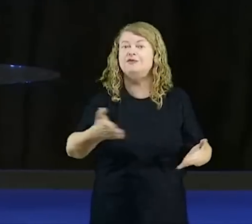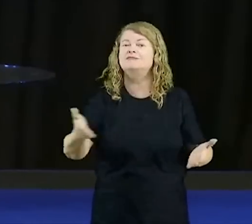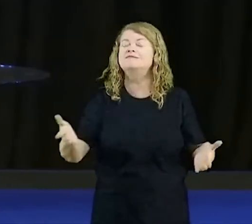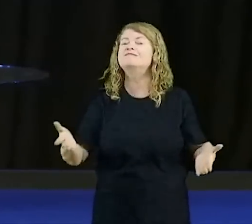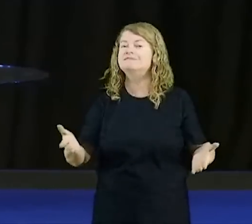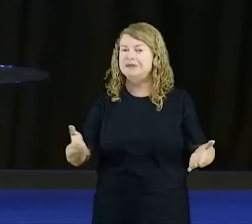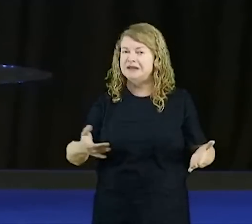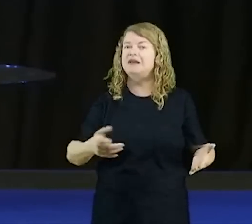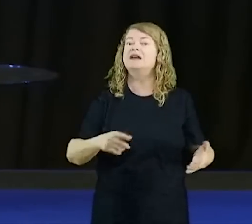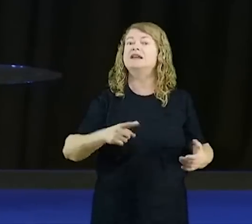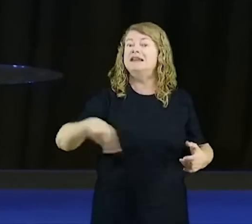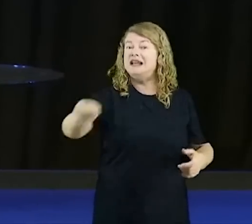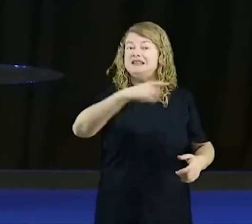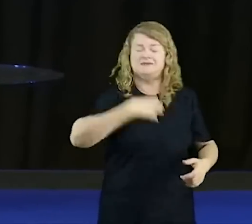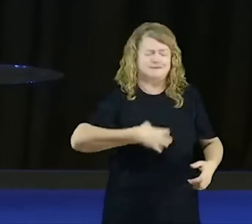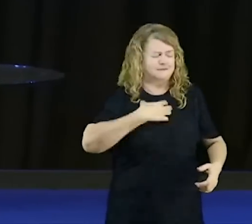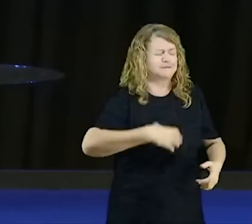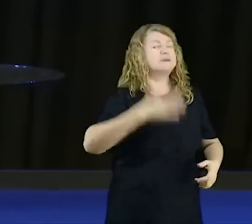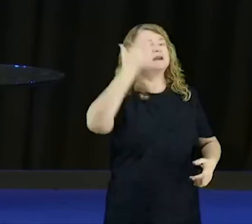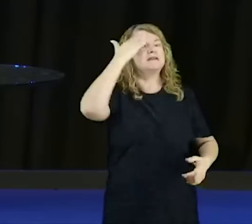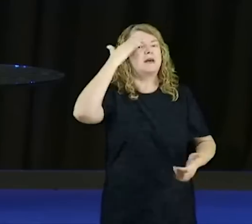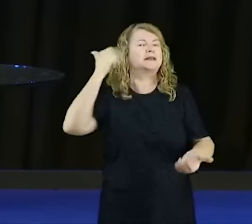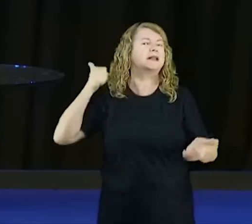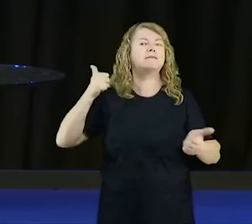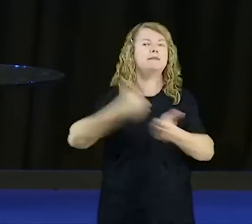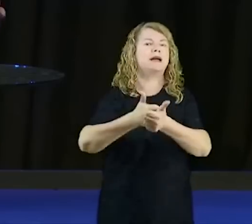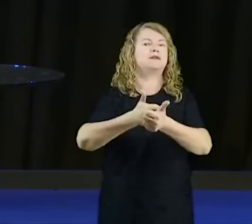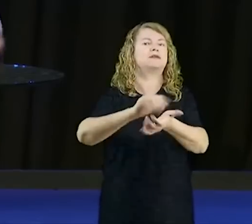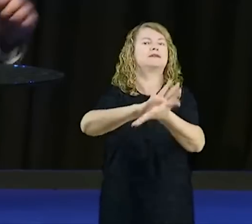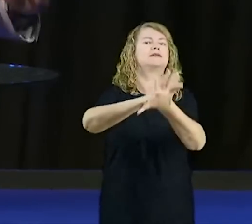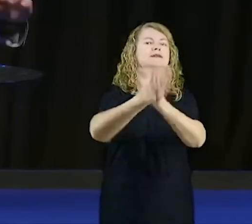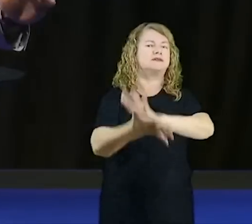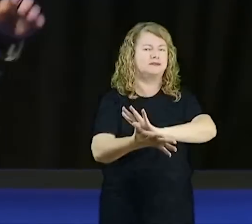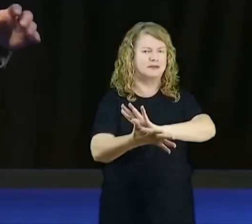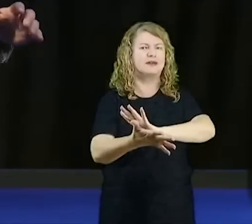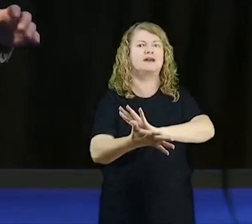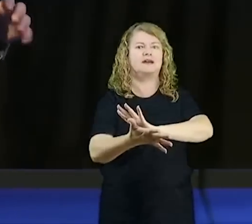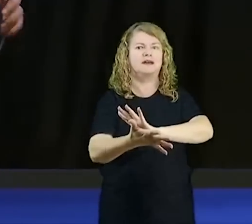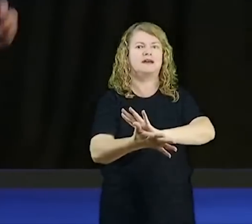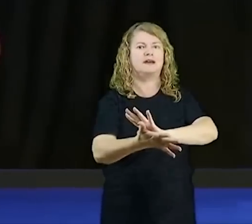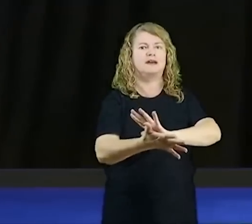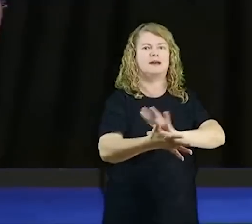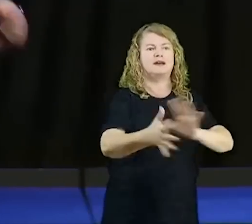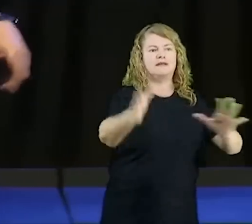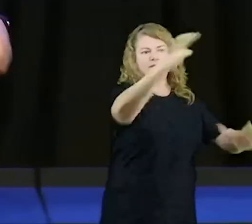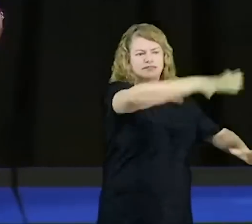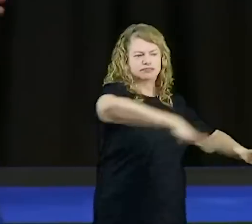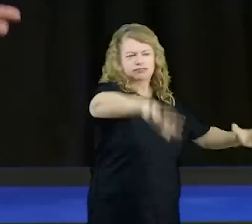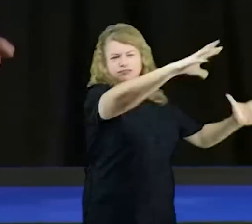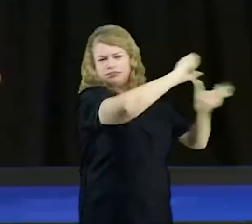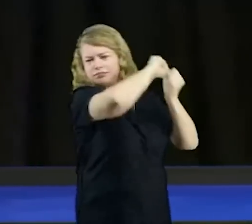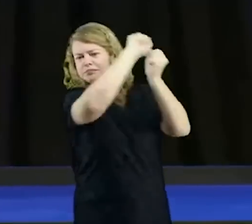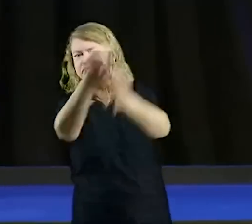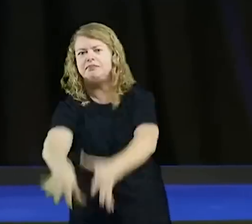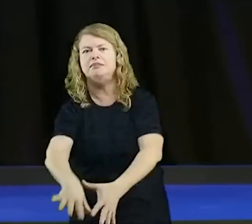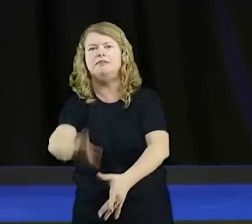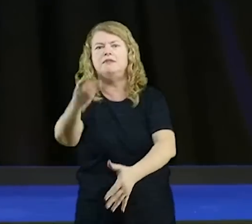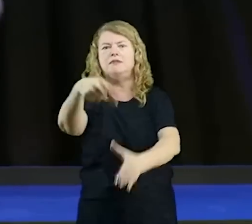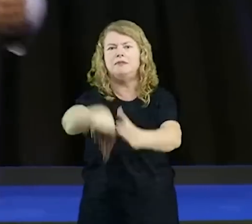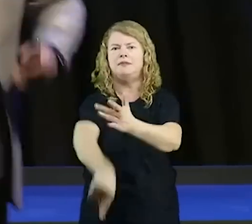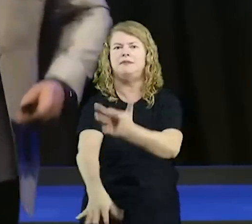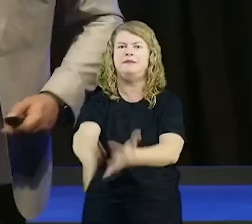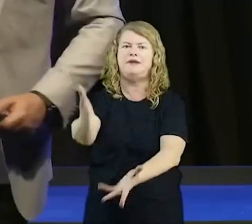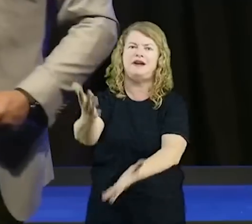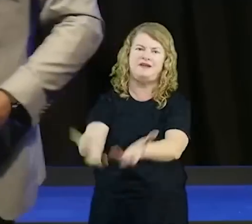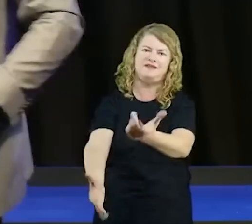chegando ao fim. E o dia dele ser lançado num lago de fogo em chove. Está chegando. Então, por isso que é a fúria. Agora,